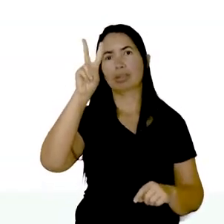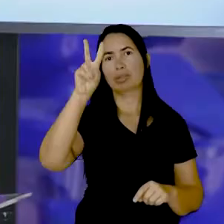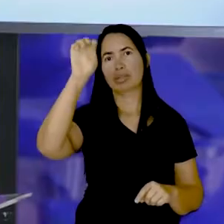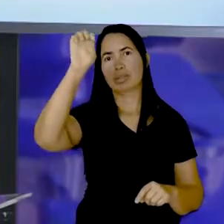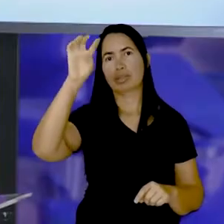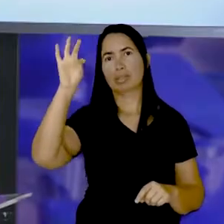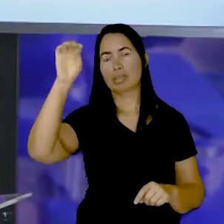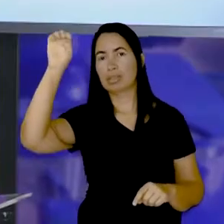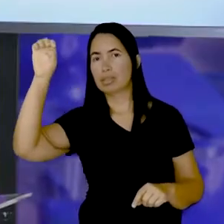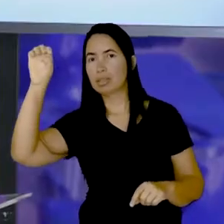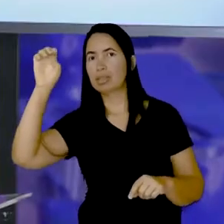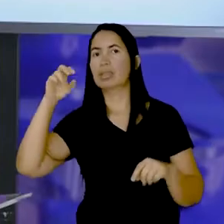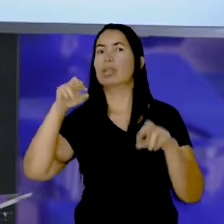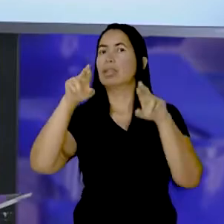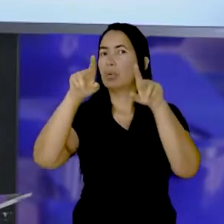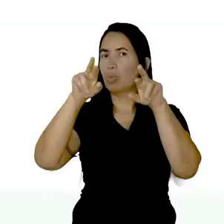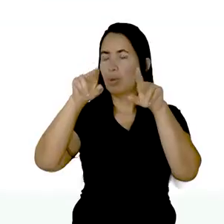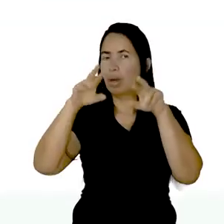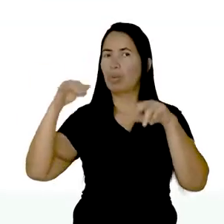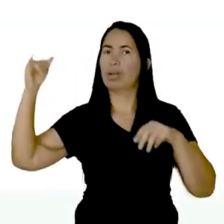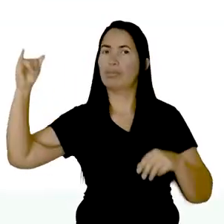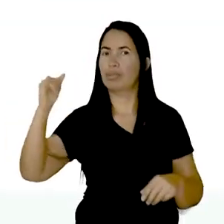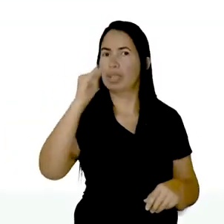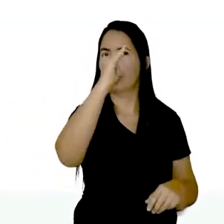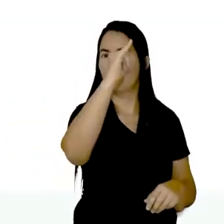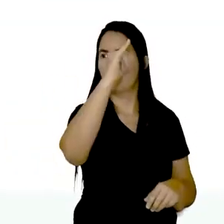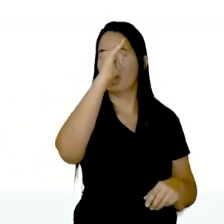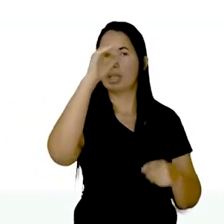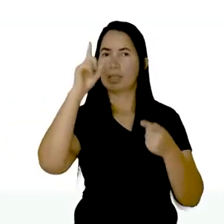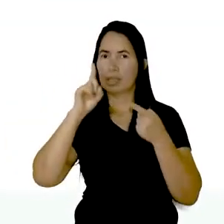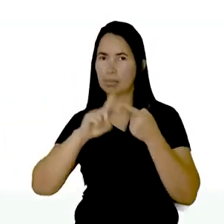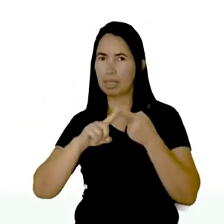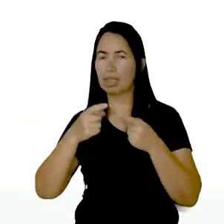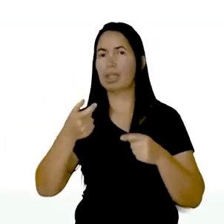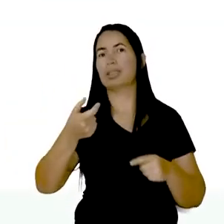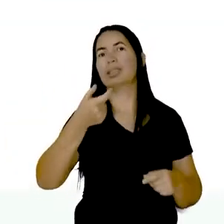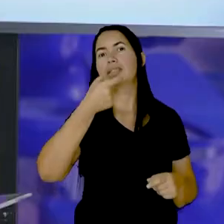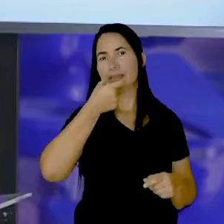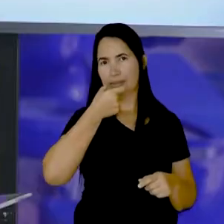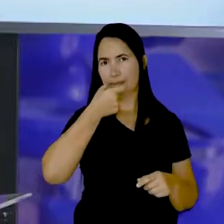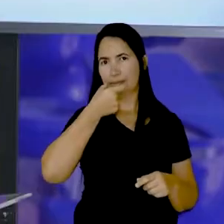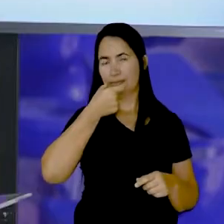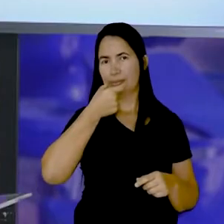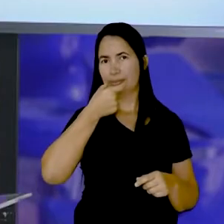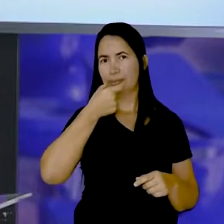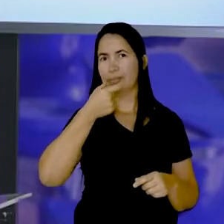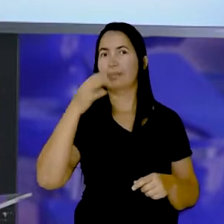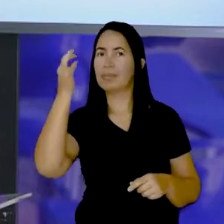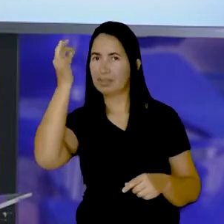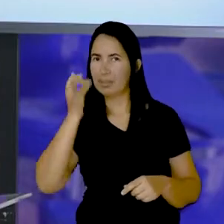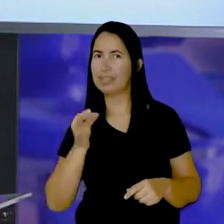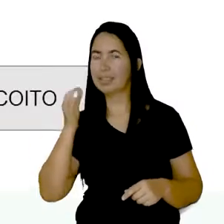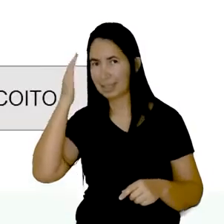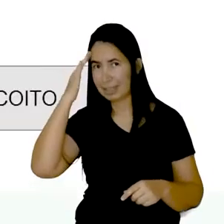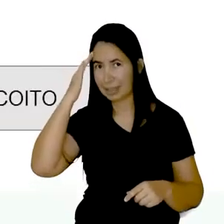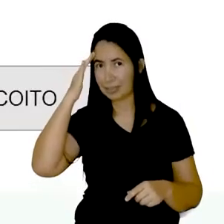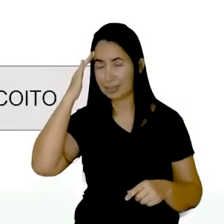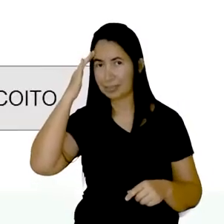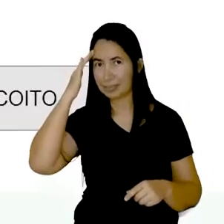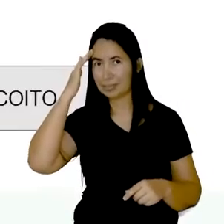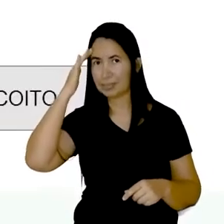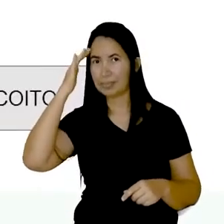mesma coisa com avião E também com biscoito Perfeito? Entenderam?